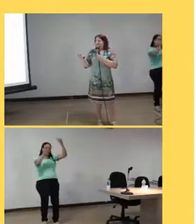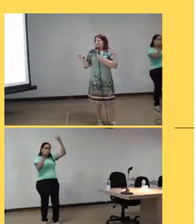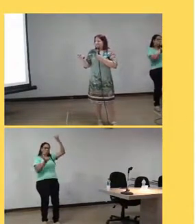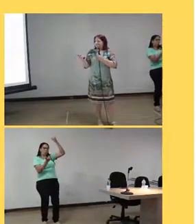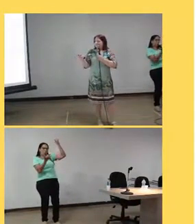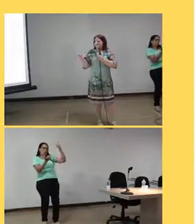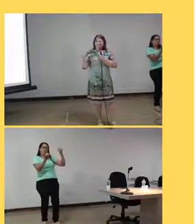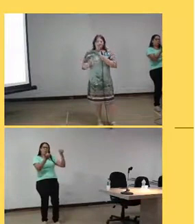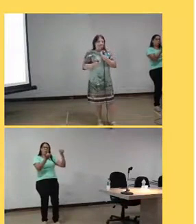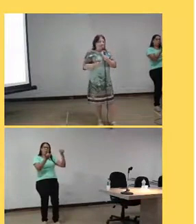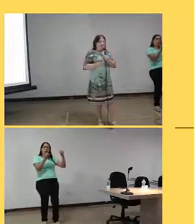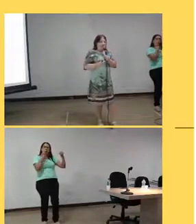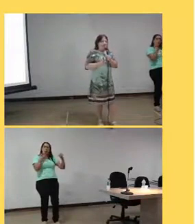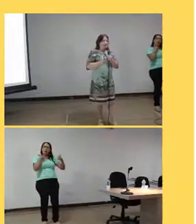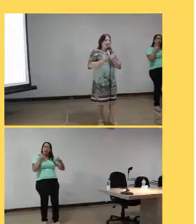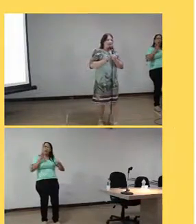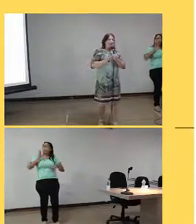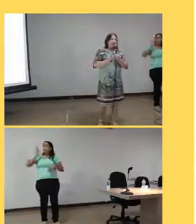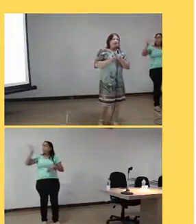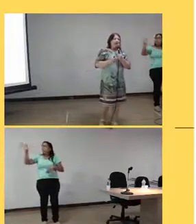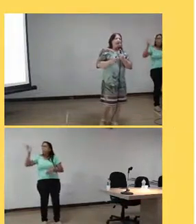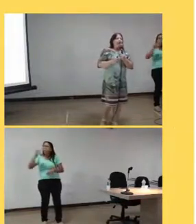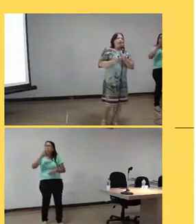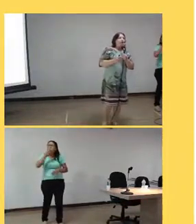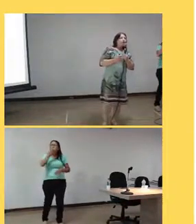voltei dessa exposição,